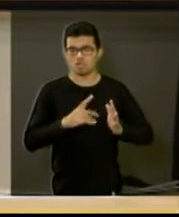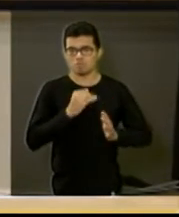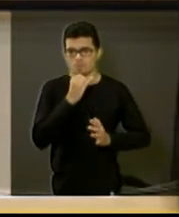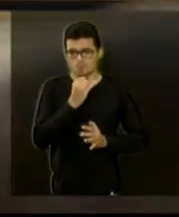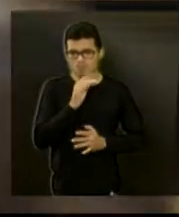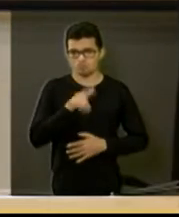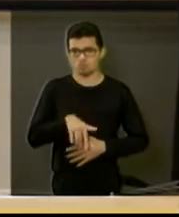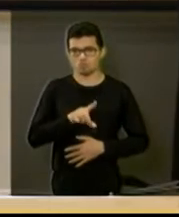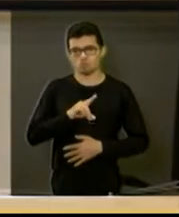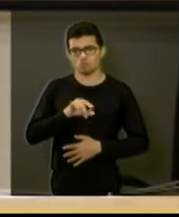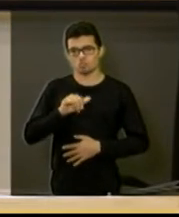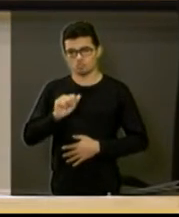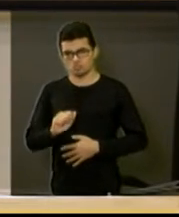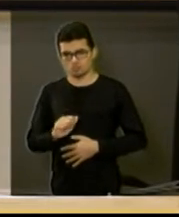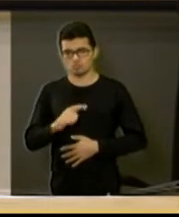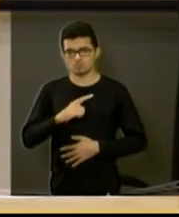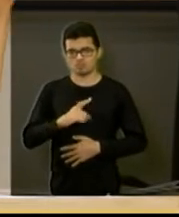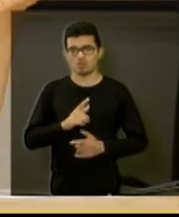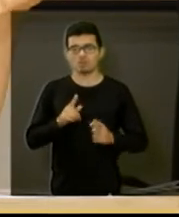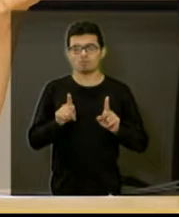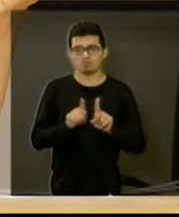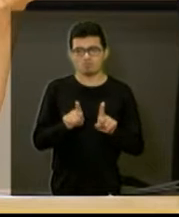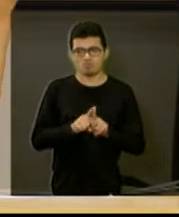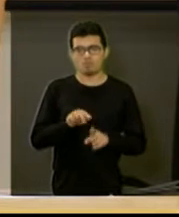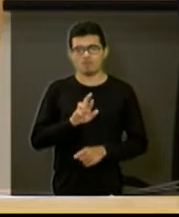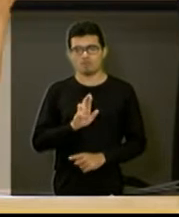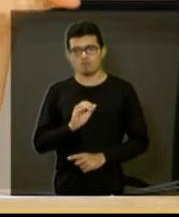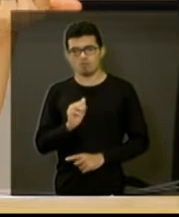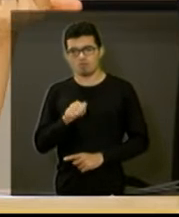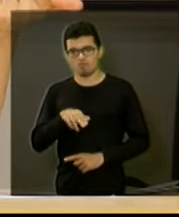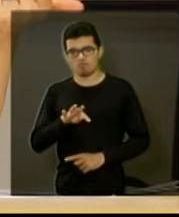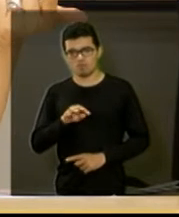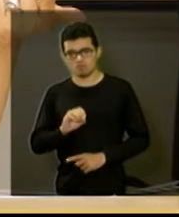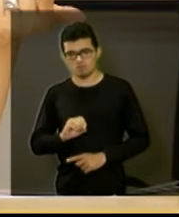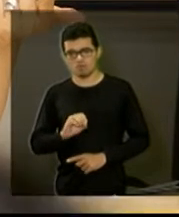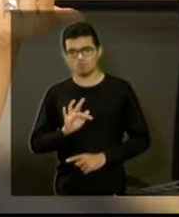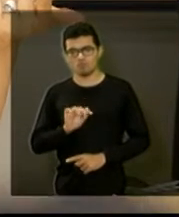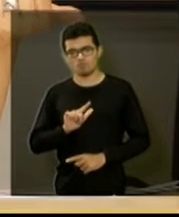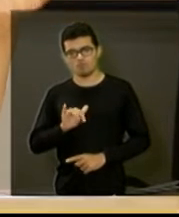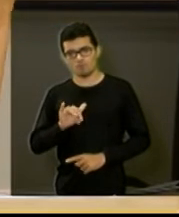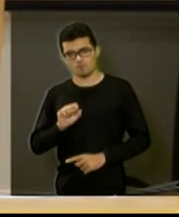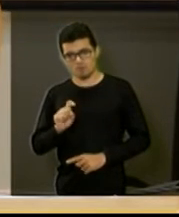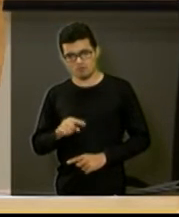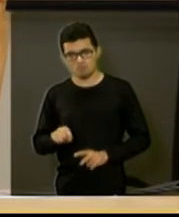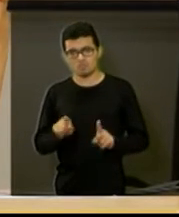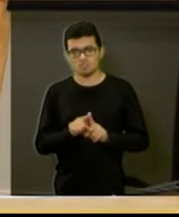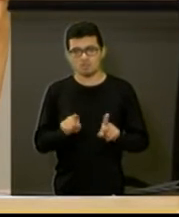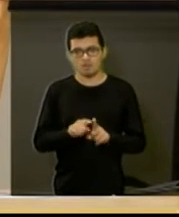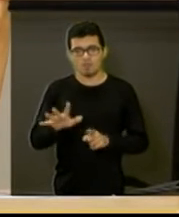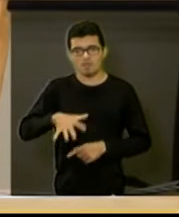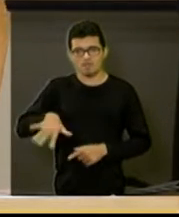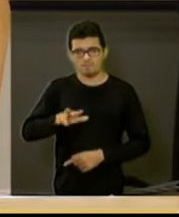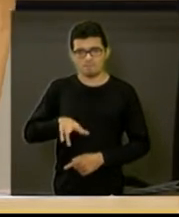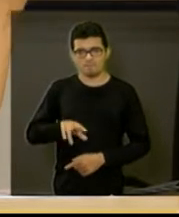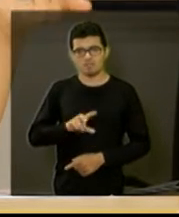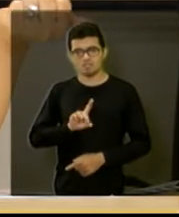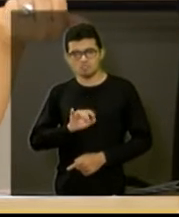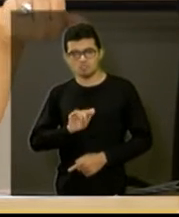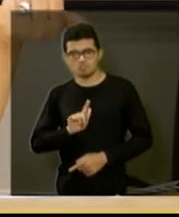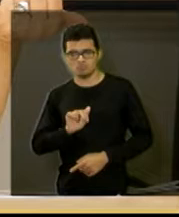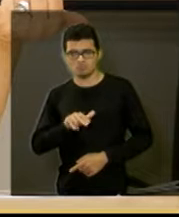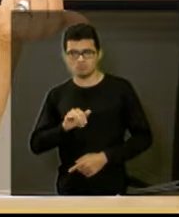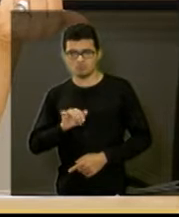mas também nós temos aí a questão do Recanto Feliz e da Vila Dignidade. O Recanto Feliz,